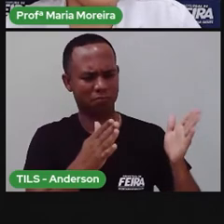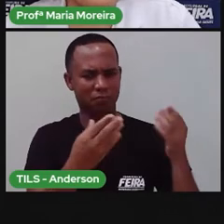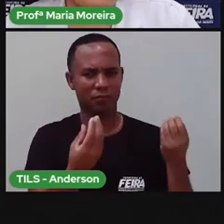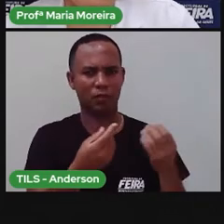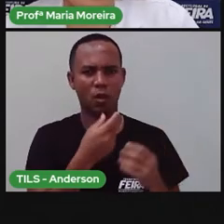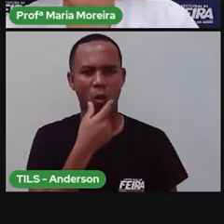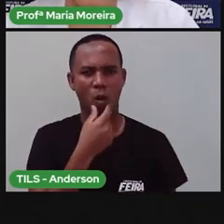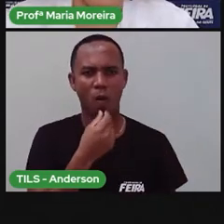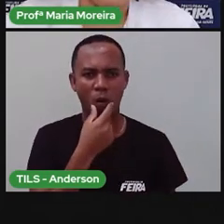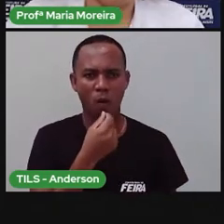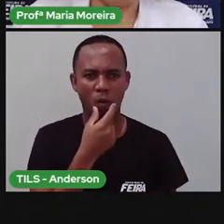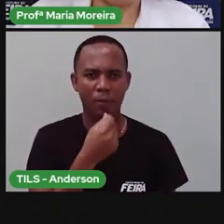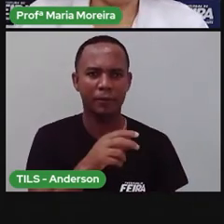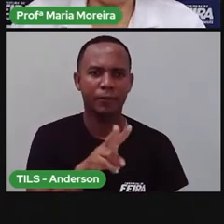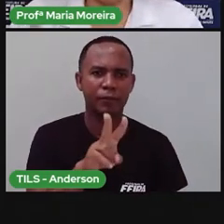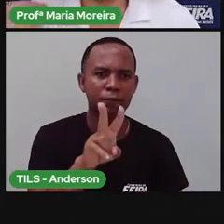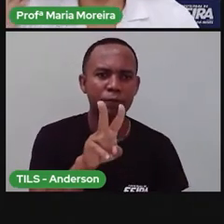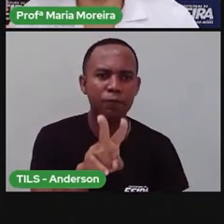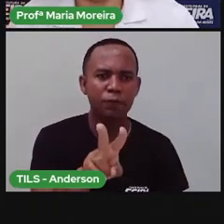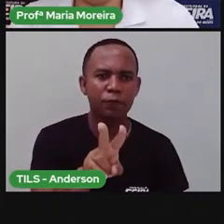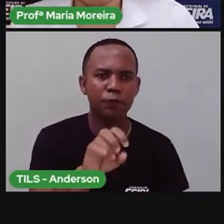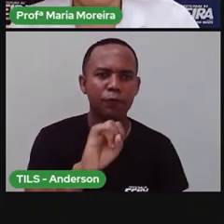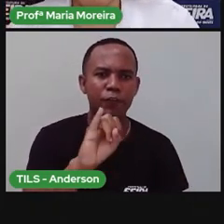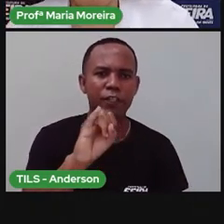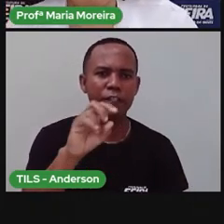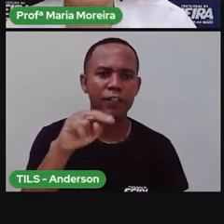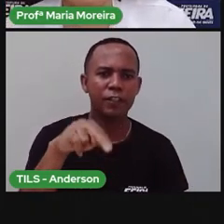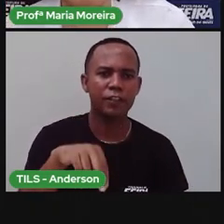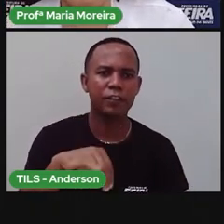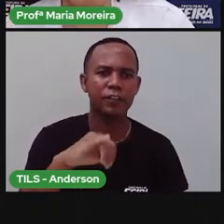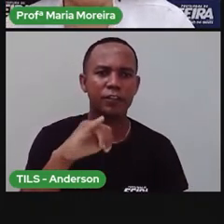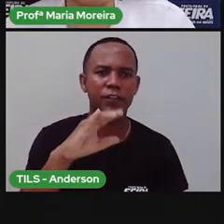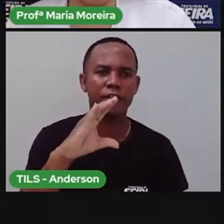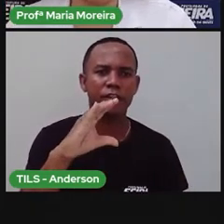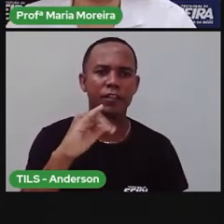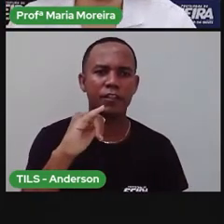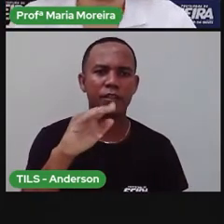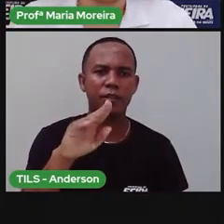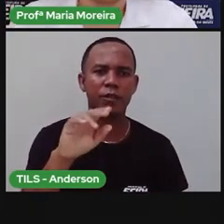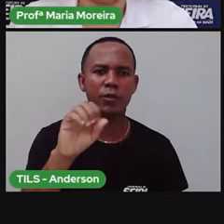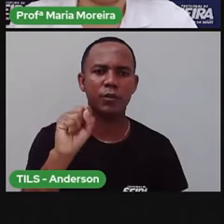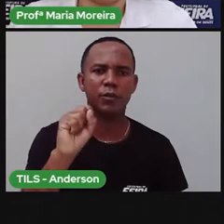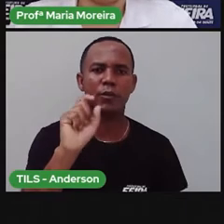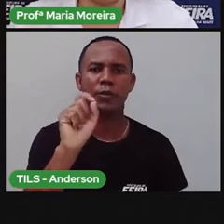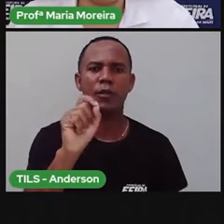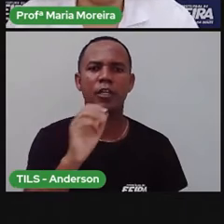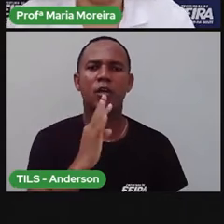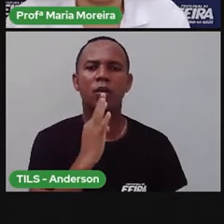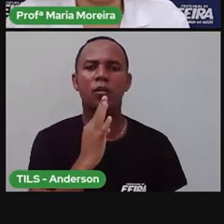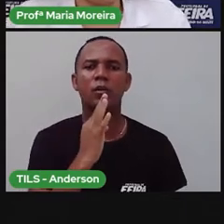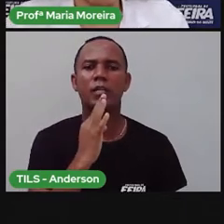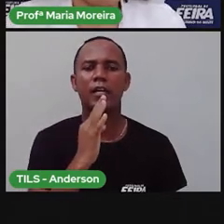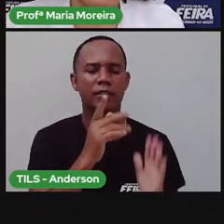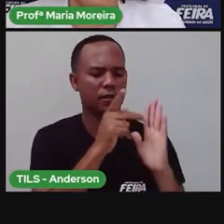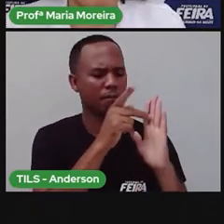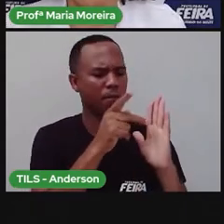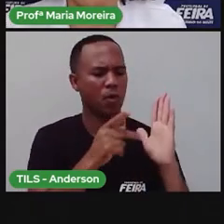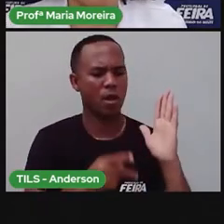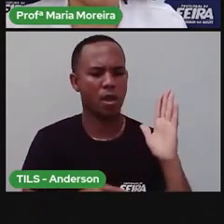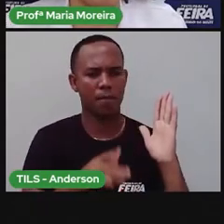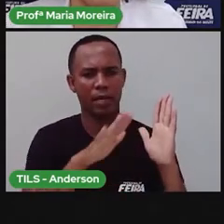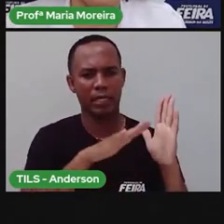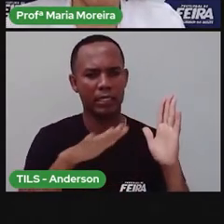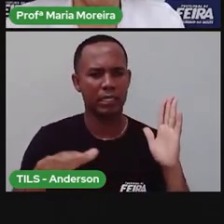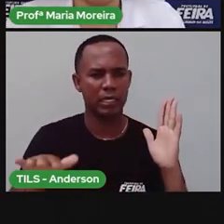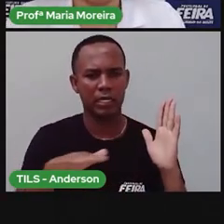Bom, Vinícius, na verdade, ele ficou conhecido, né? Por seus poemas infantis, né? Porque Vinícius, ele acabou